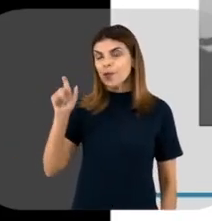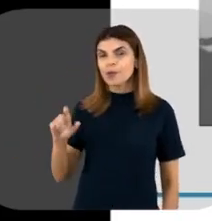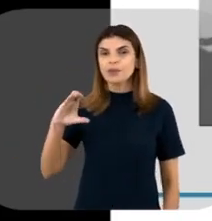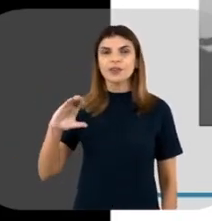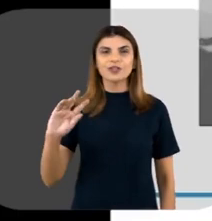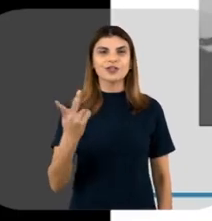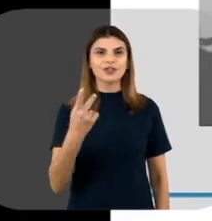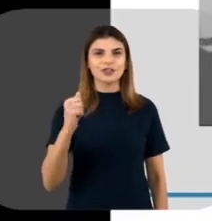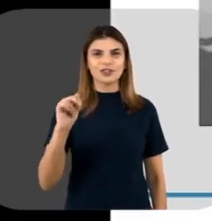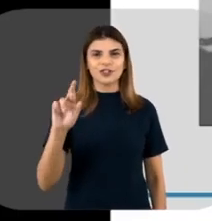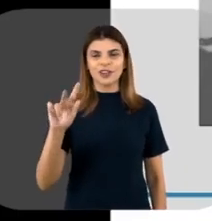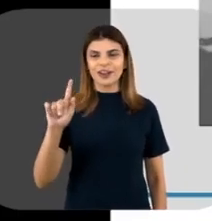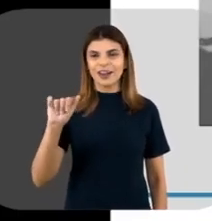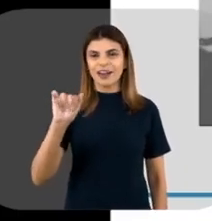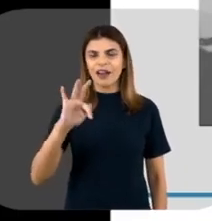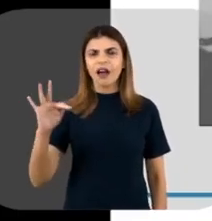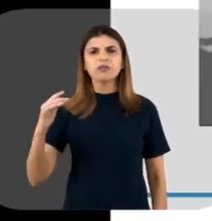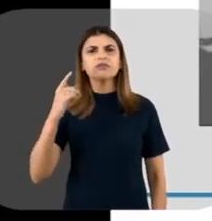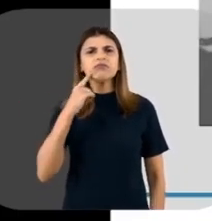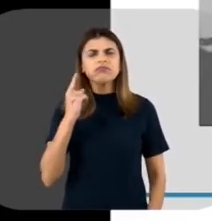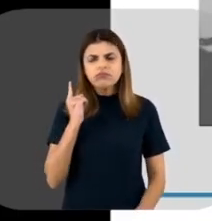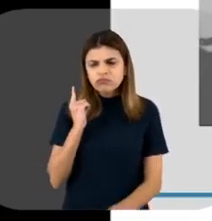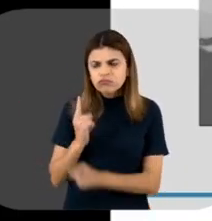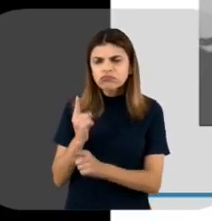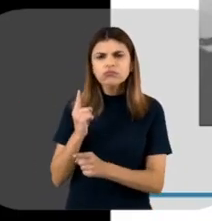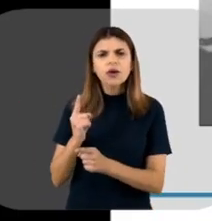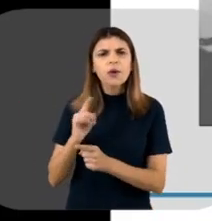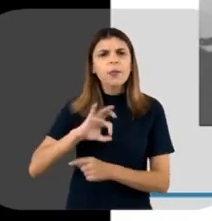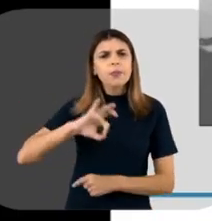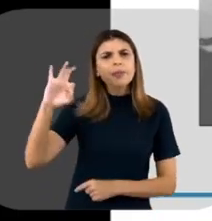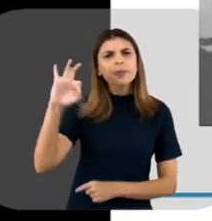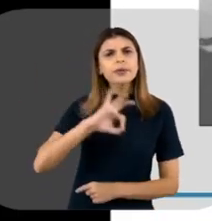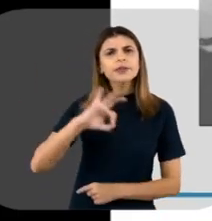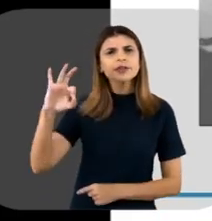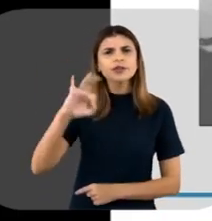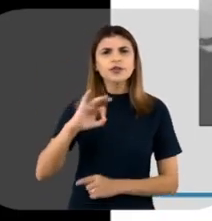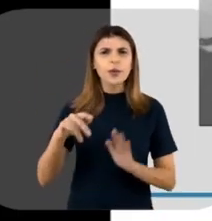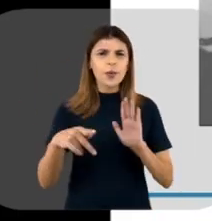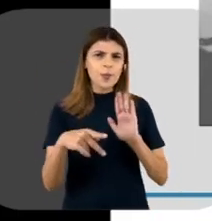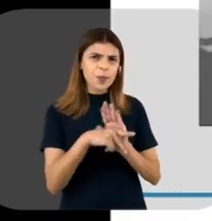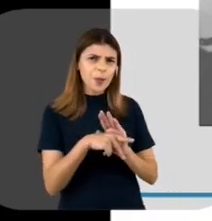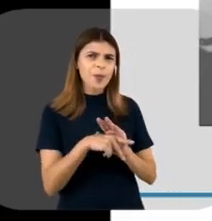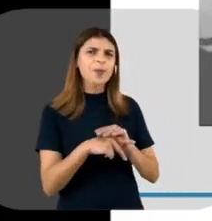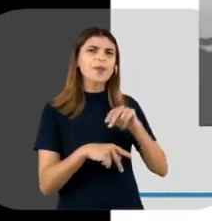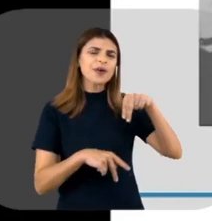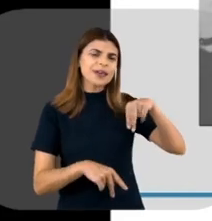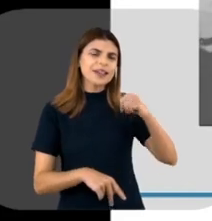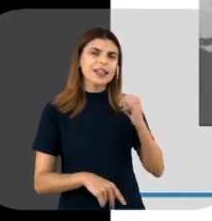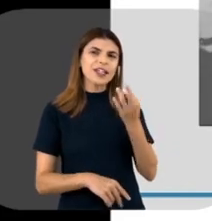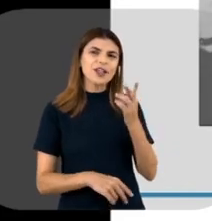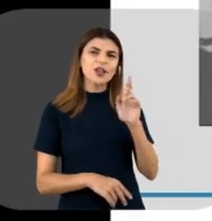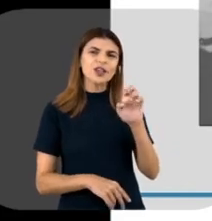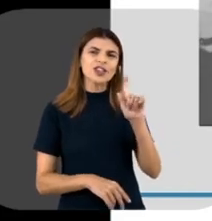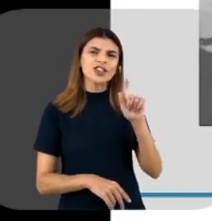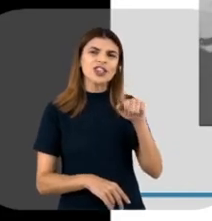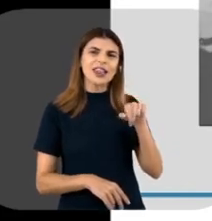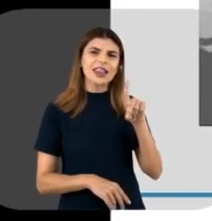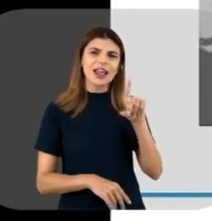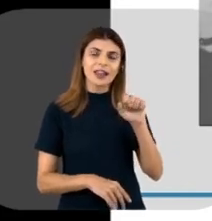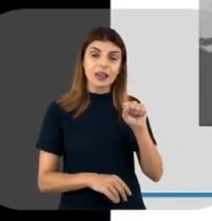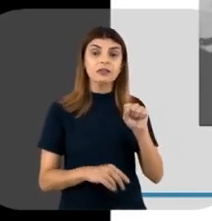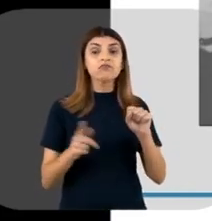descobriu a proporção de um para um entre as bases nitrogenadas, adenine timina e citosina iguanina,